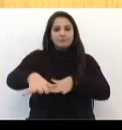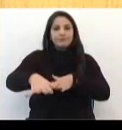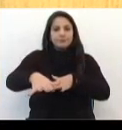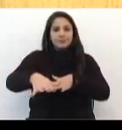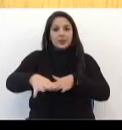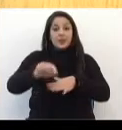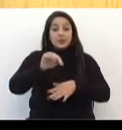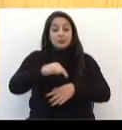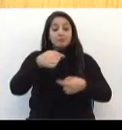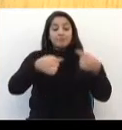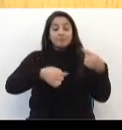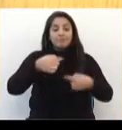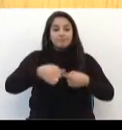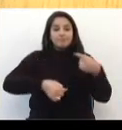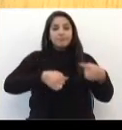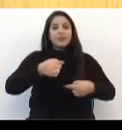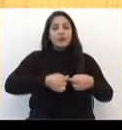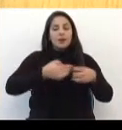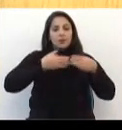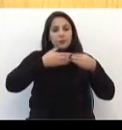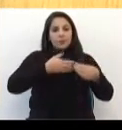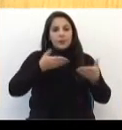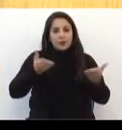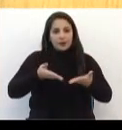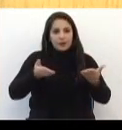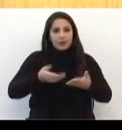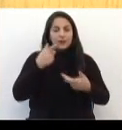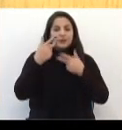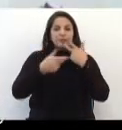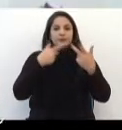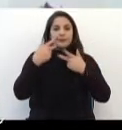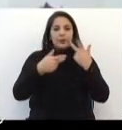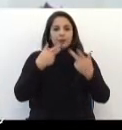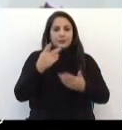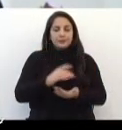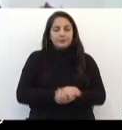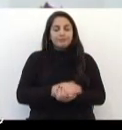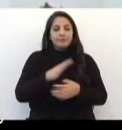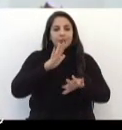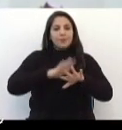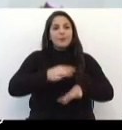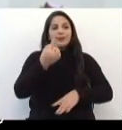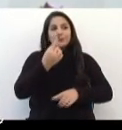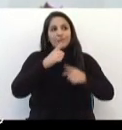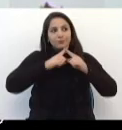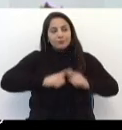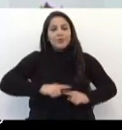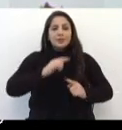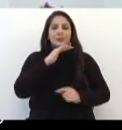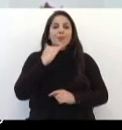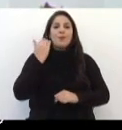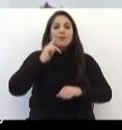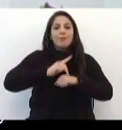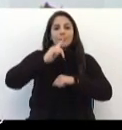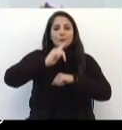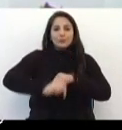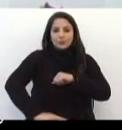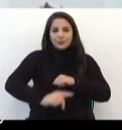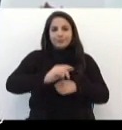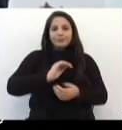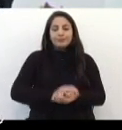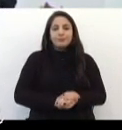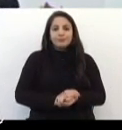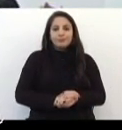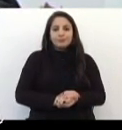Municipal Acompanhe agora Um trecho das manifestações Mais uma morte Na nossa passo fundo E